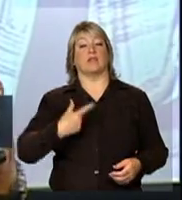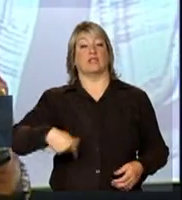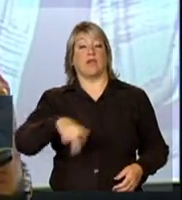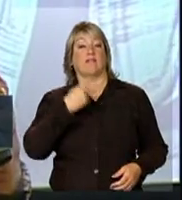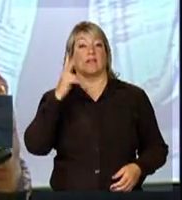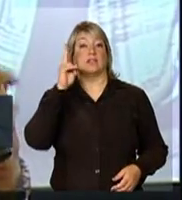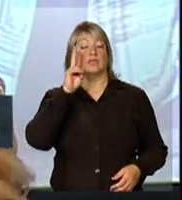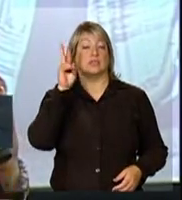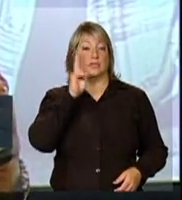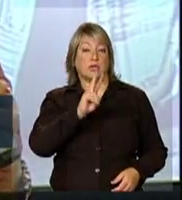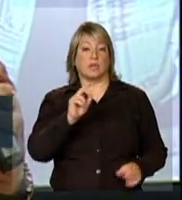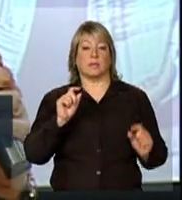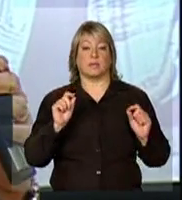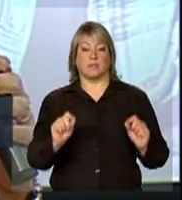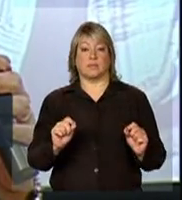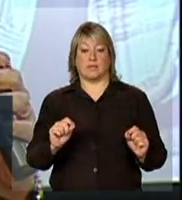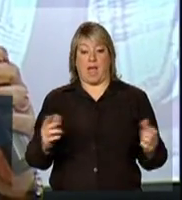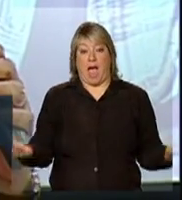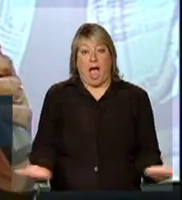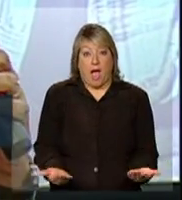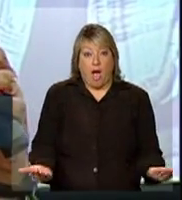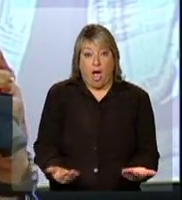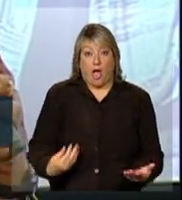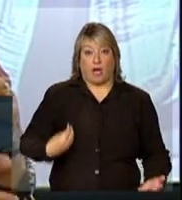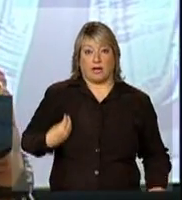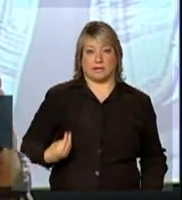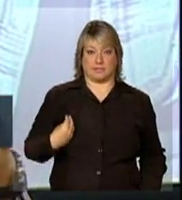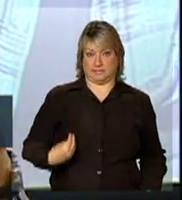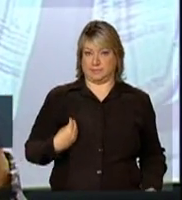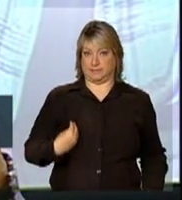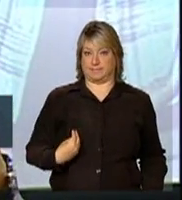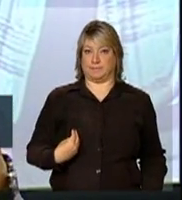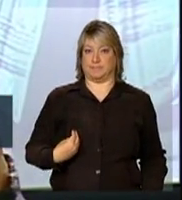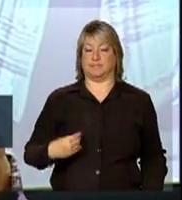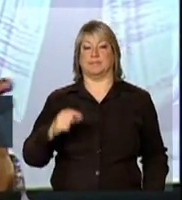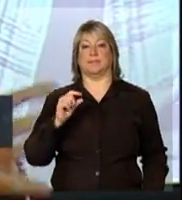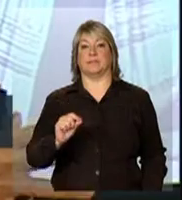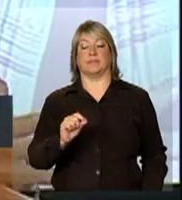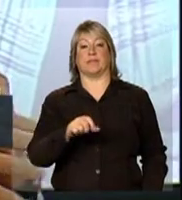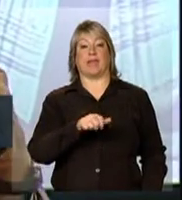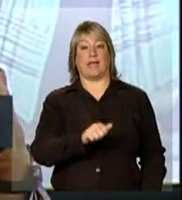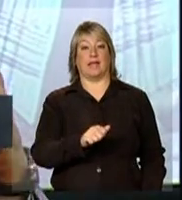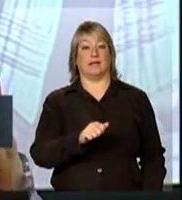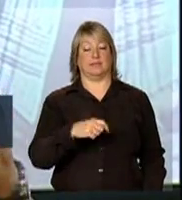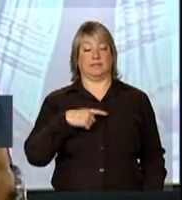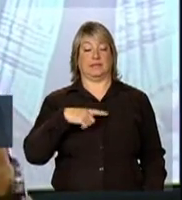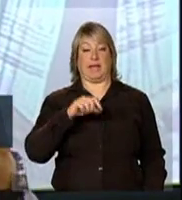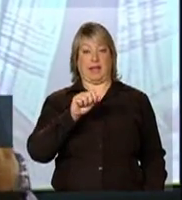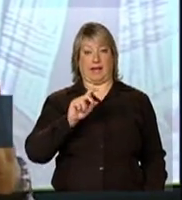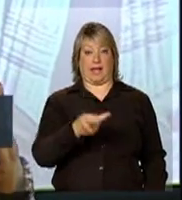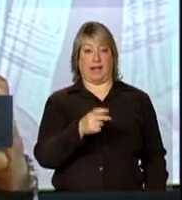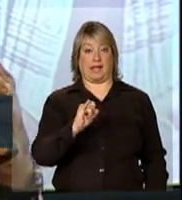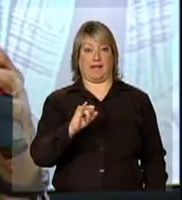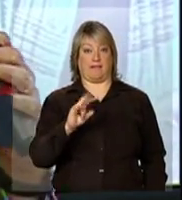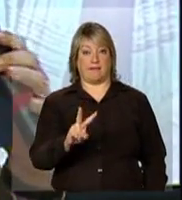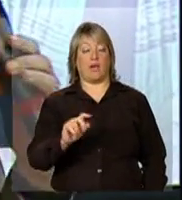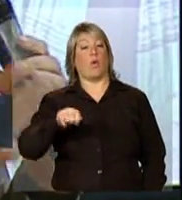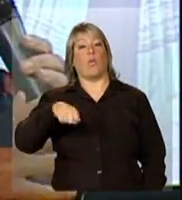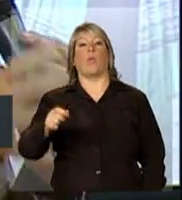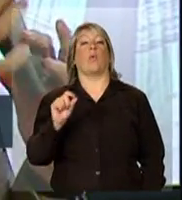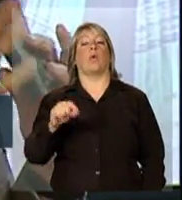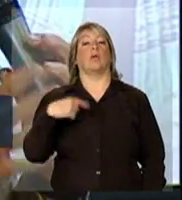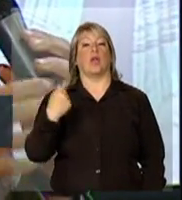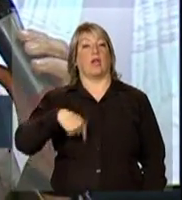de respeito, vamos dizer assim, ao presente. Quando a gente fala de prevalência de infecção pelo HIV, nós estamos falando de pessoas que